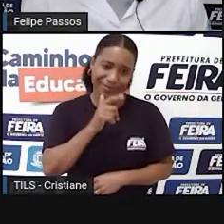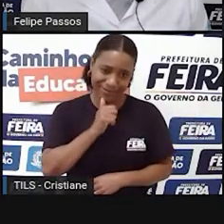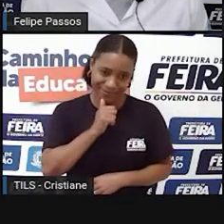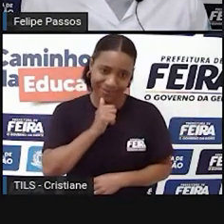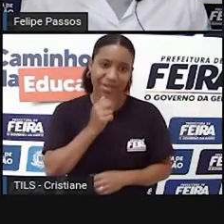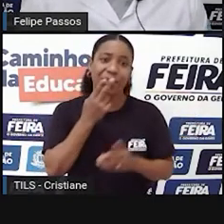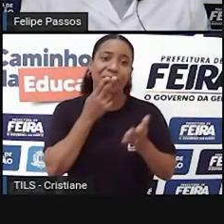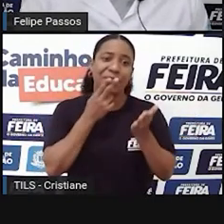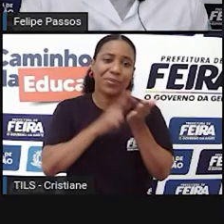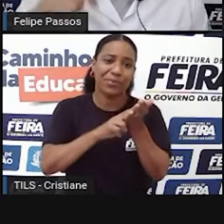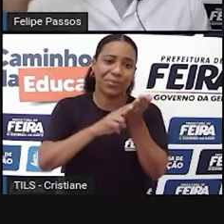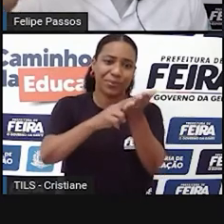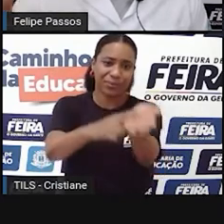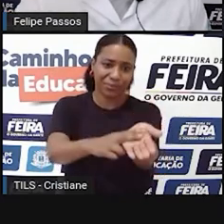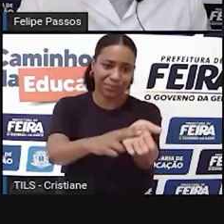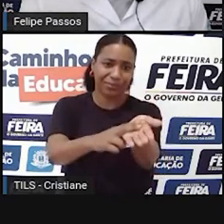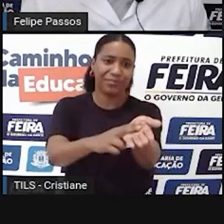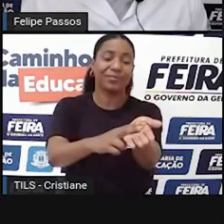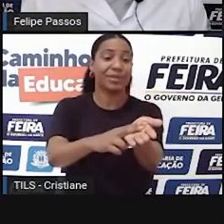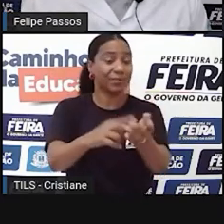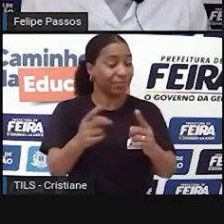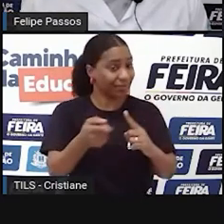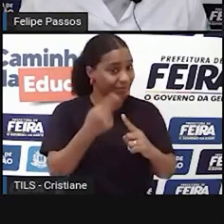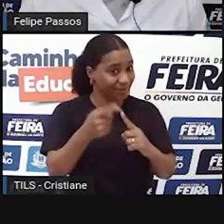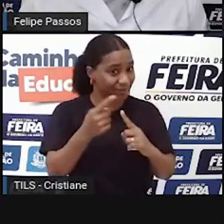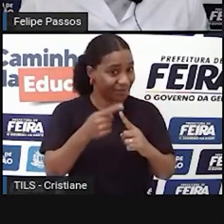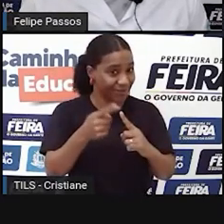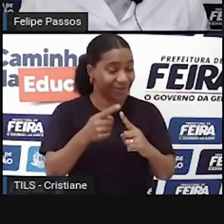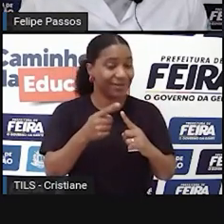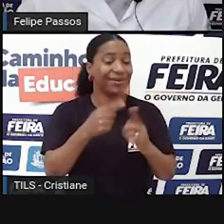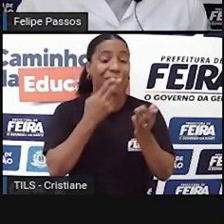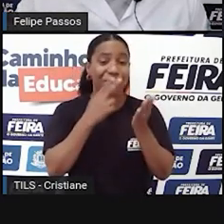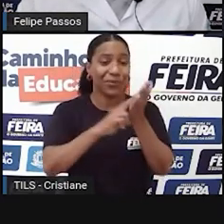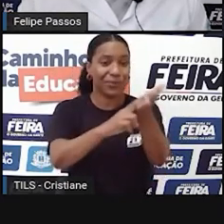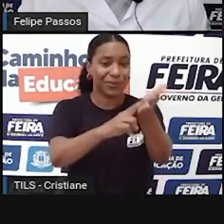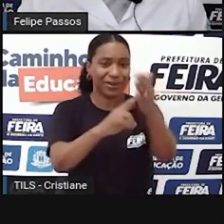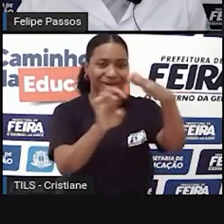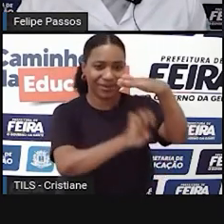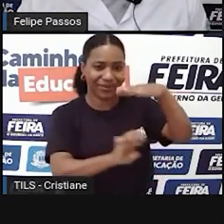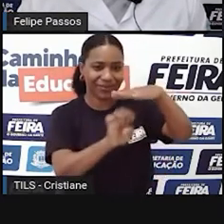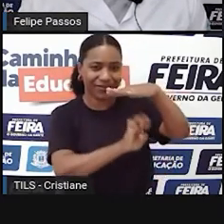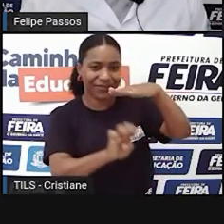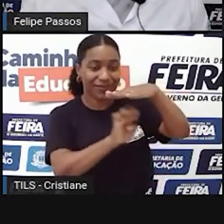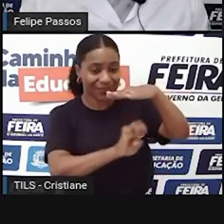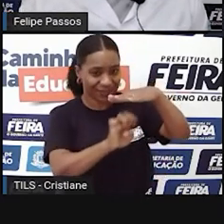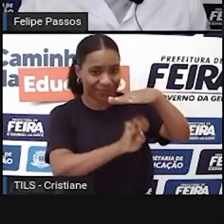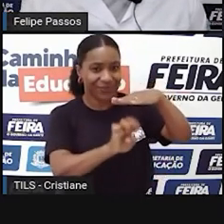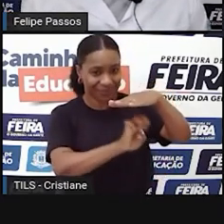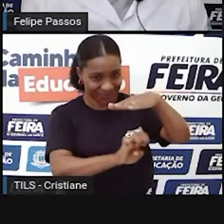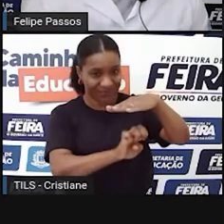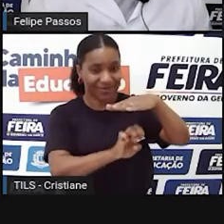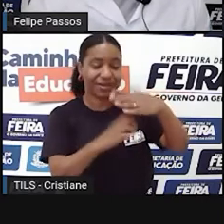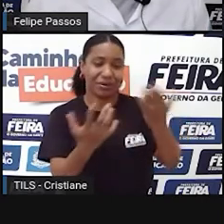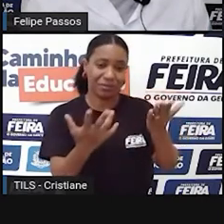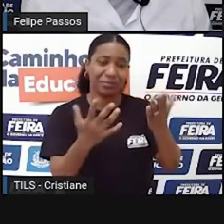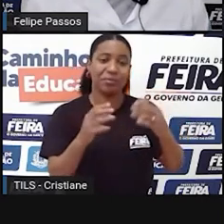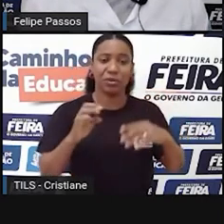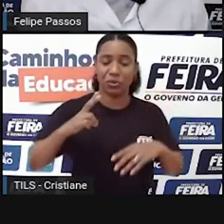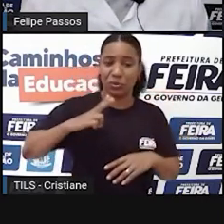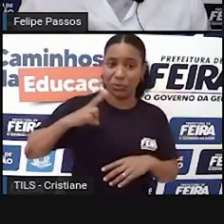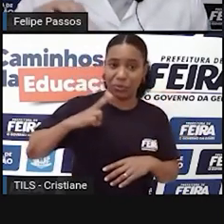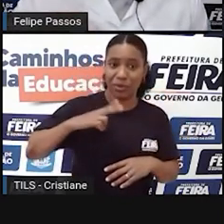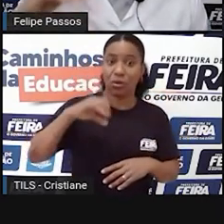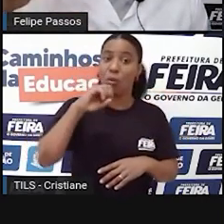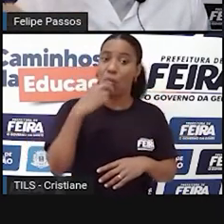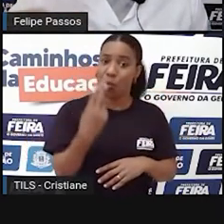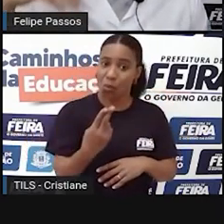escreve uma carta, essa carta, ela vai passar pelo sistema de distribuição, né? Seja uma empresa privada ou seja o correio,